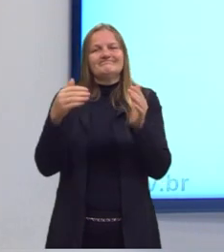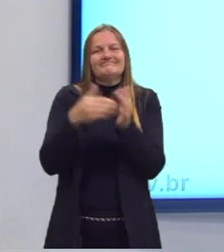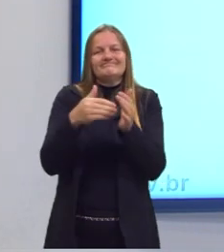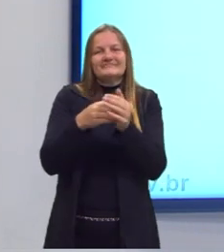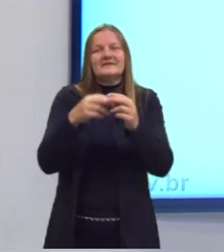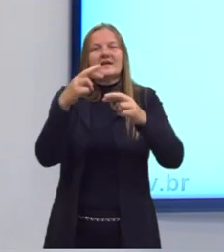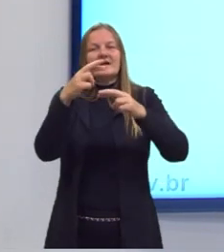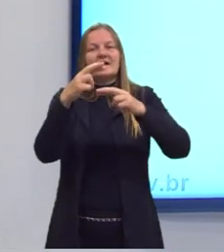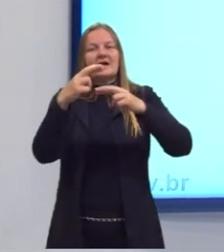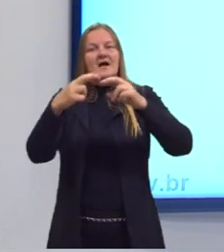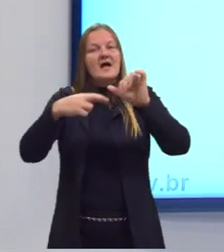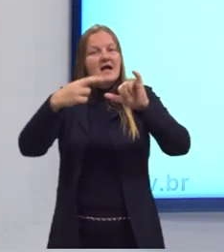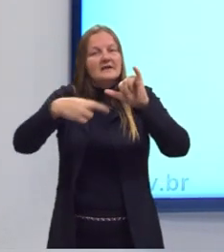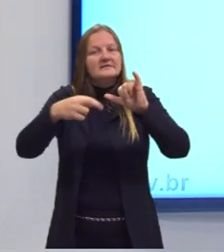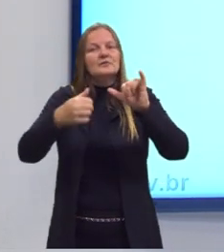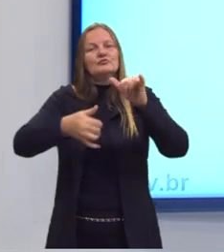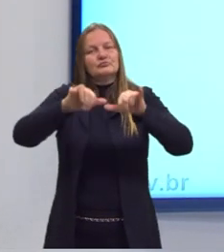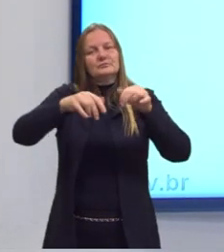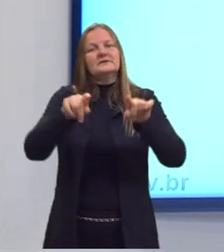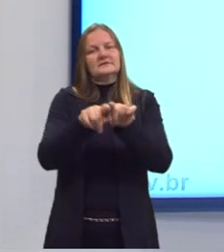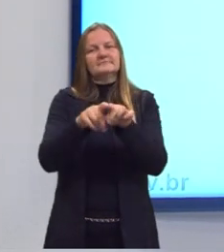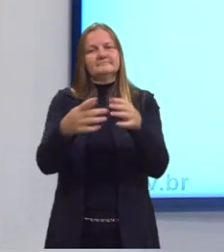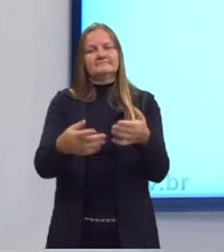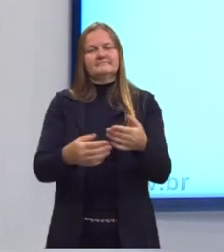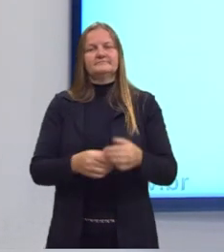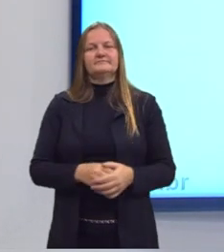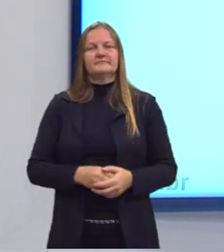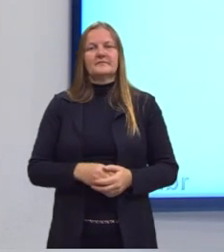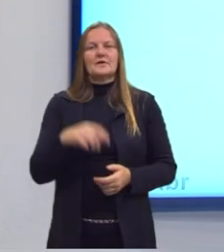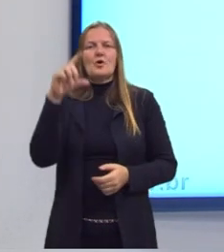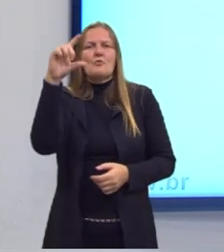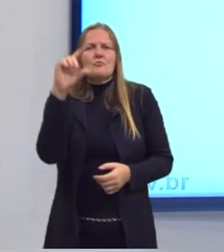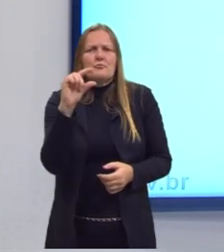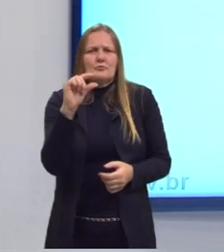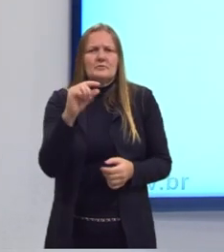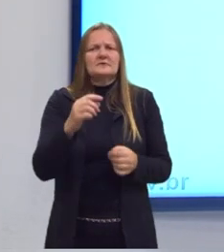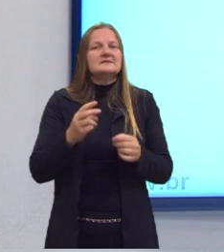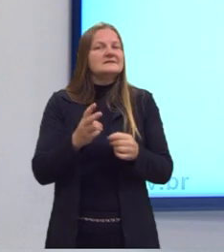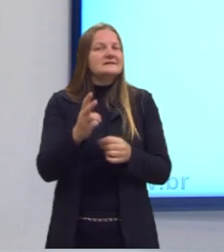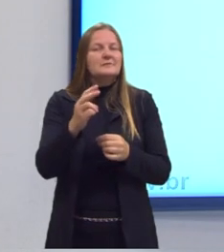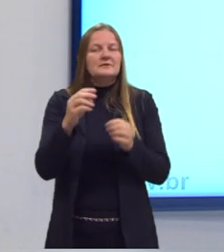química. É o que tem em menor quantidade sempre.